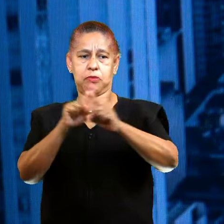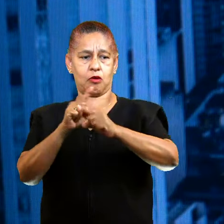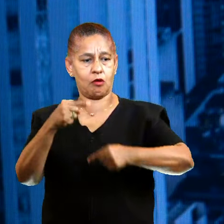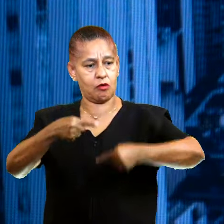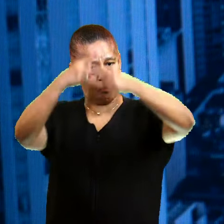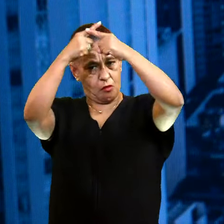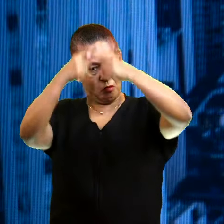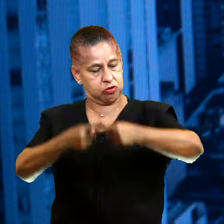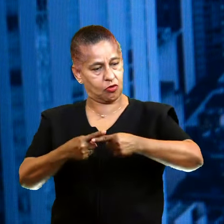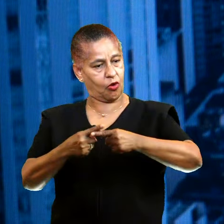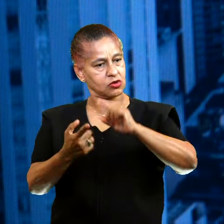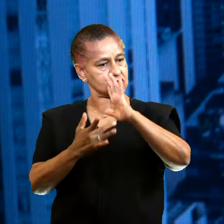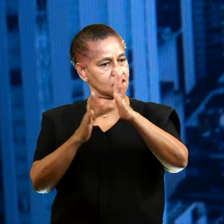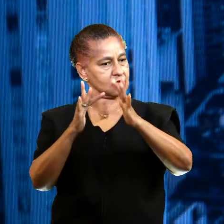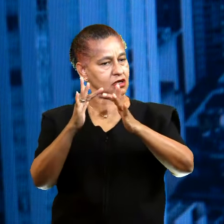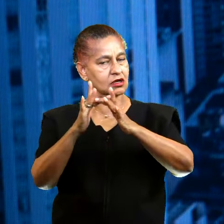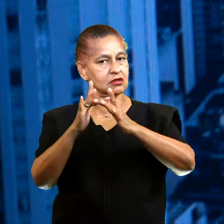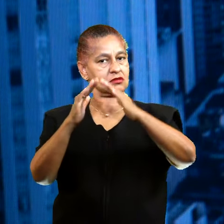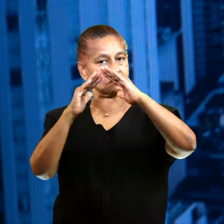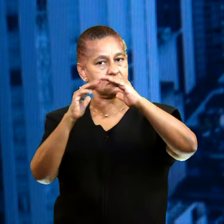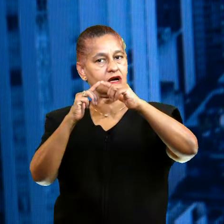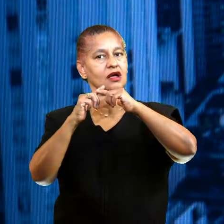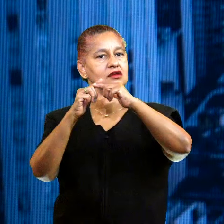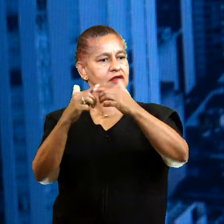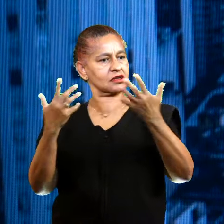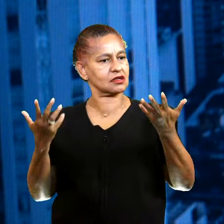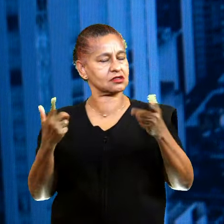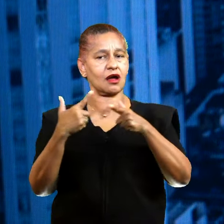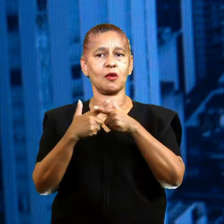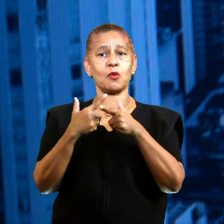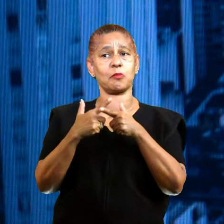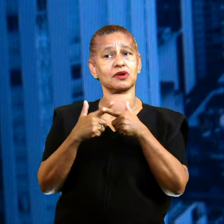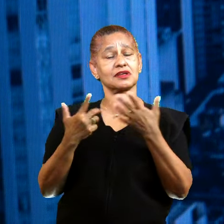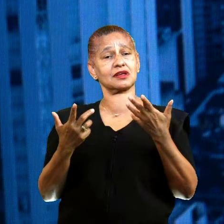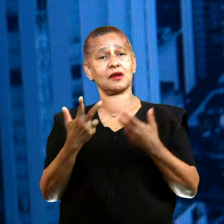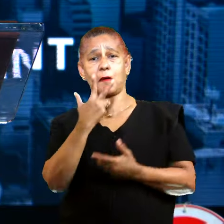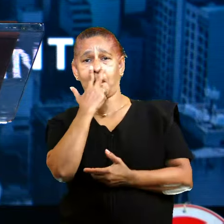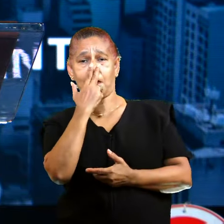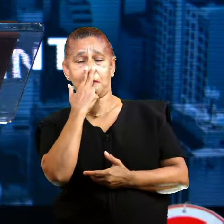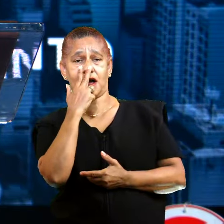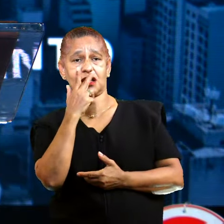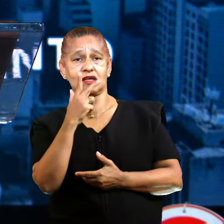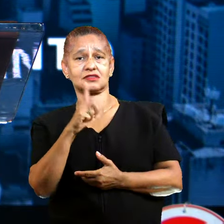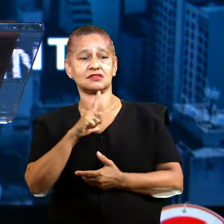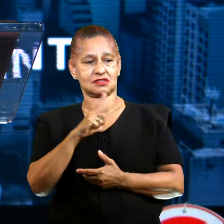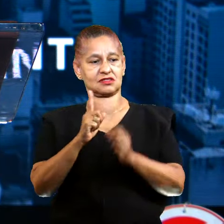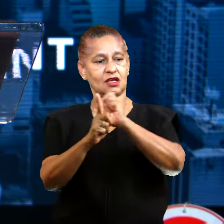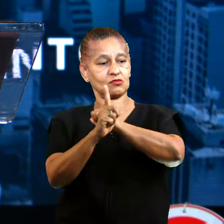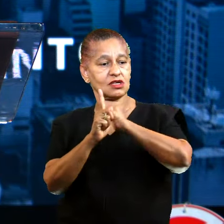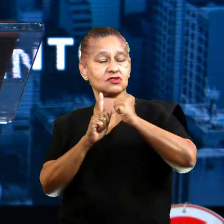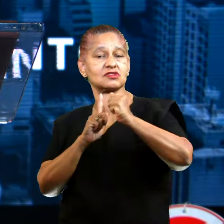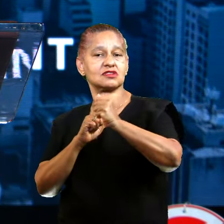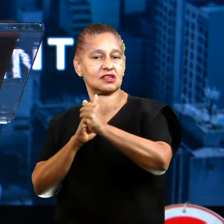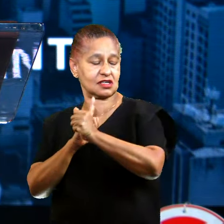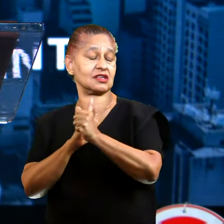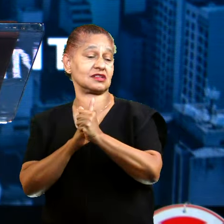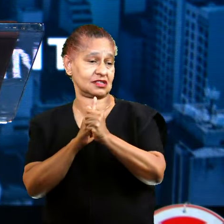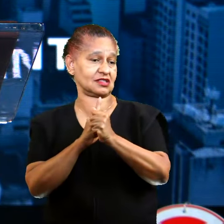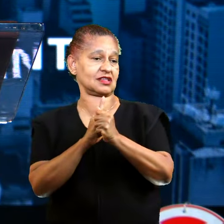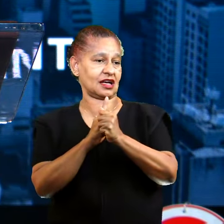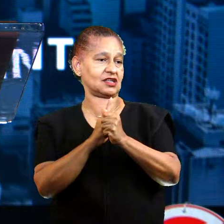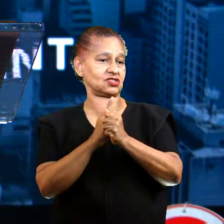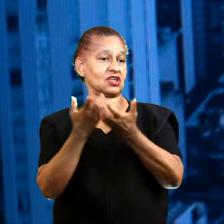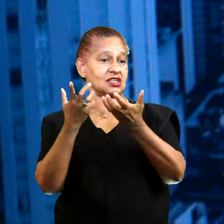Porque a gente tem agora aí uma parte da sociedade que trabalha a descriminalização das